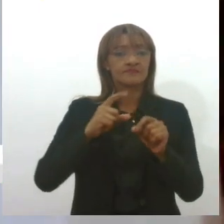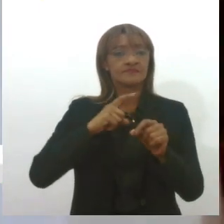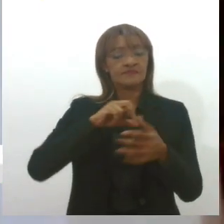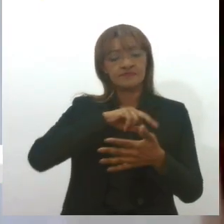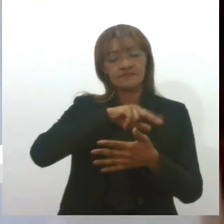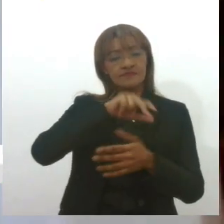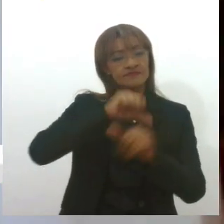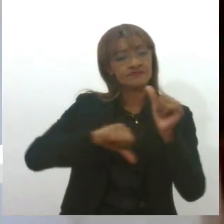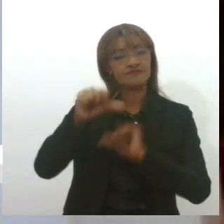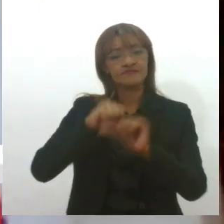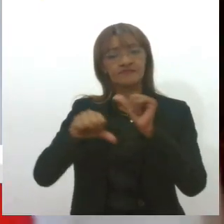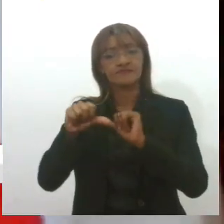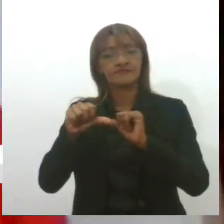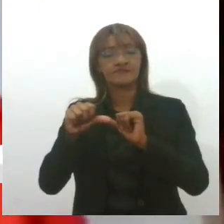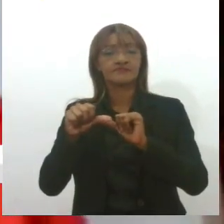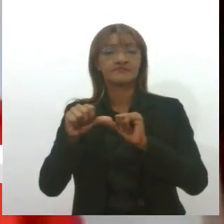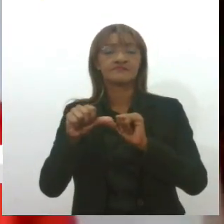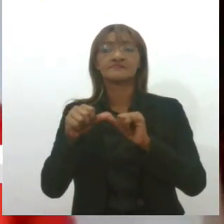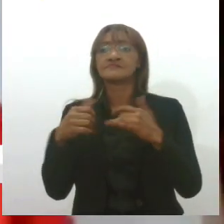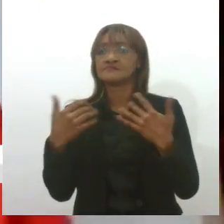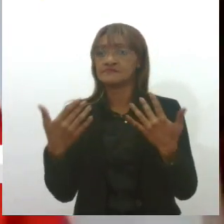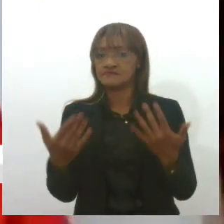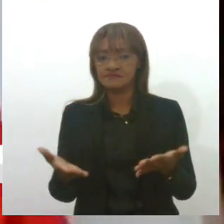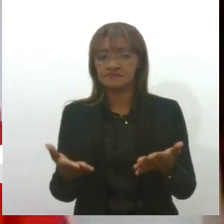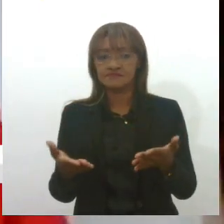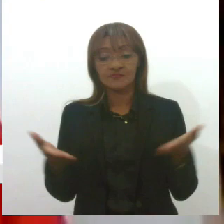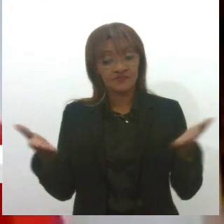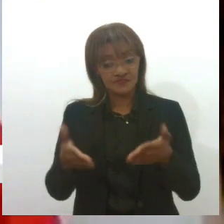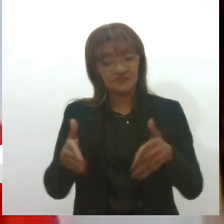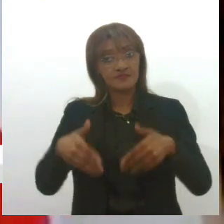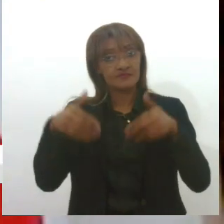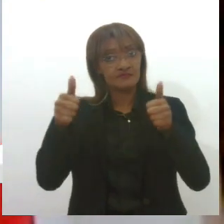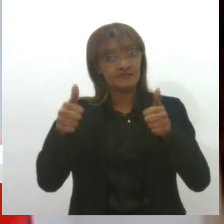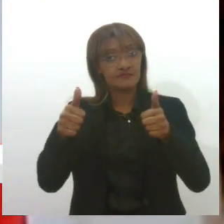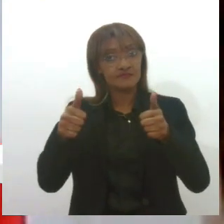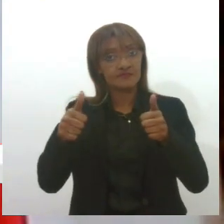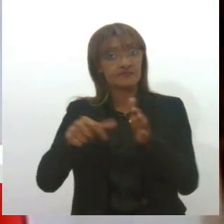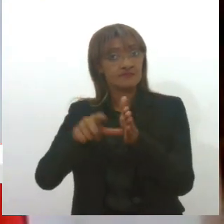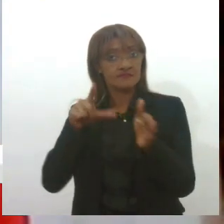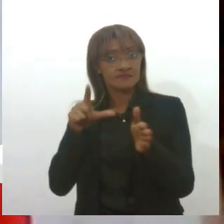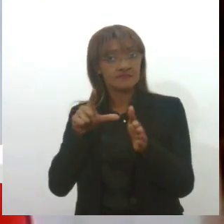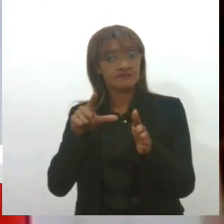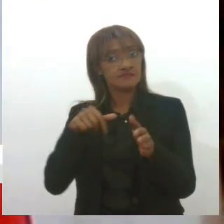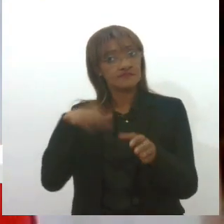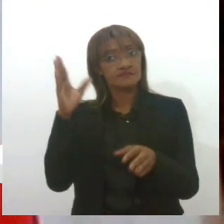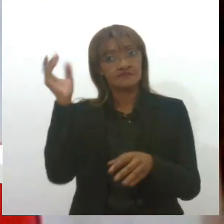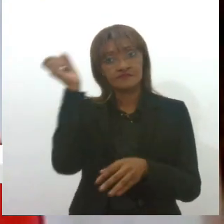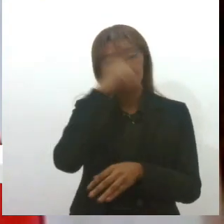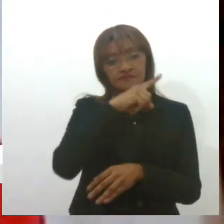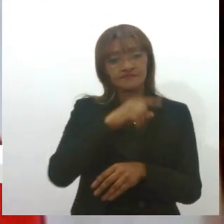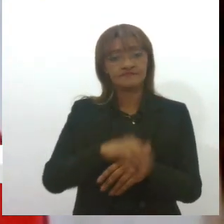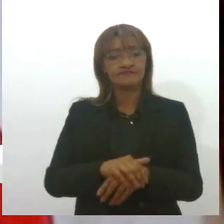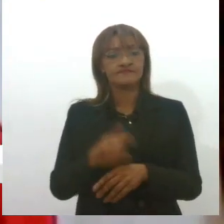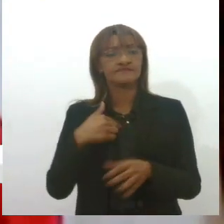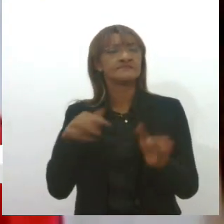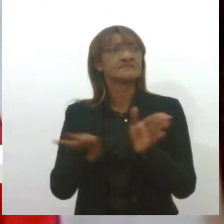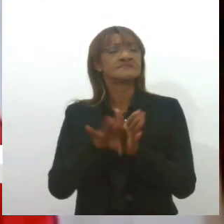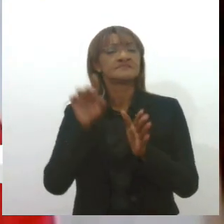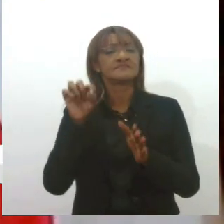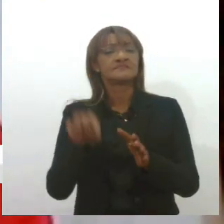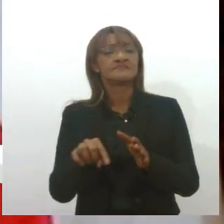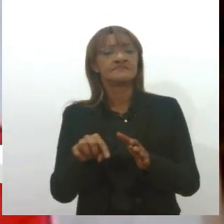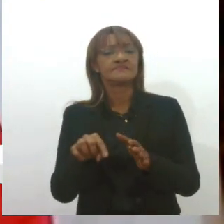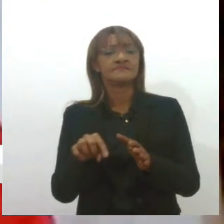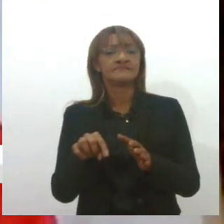avanços, são bem melhores do que quando nós entramos, né? Quando eu entrei, eu já entrei na idade